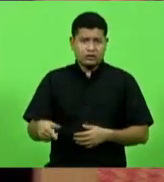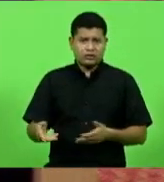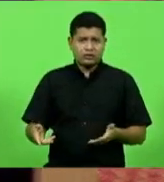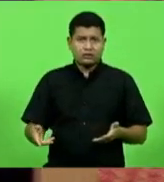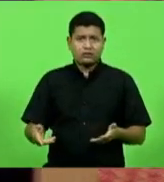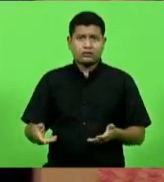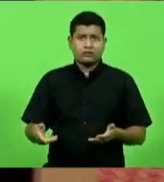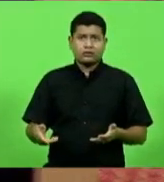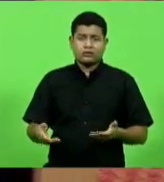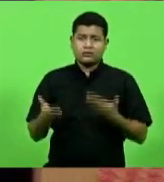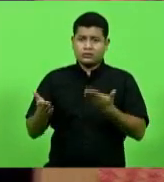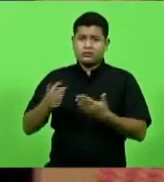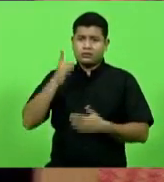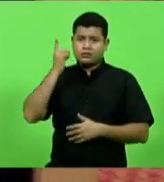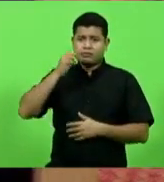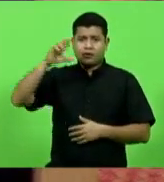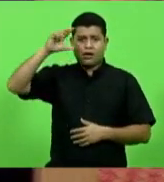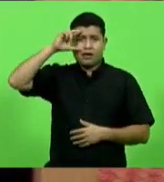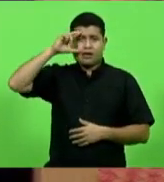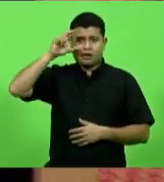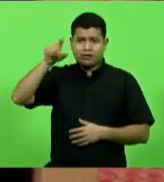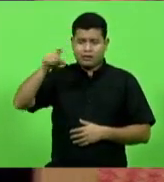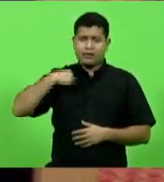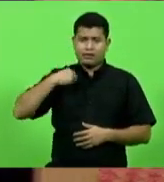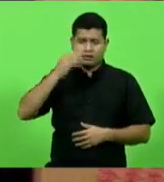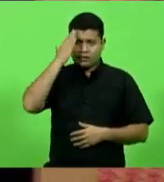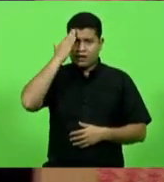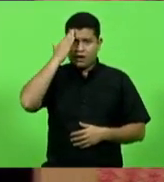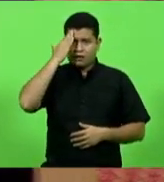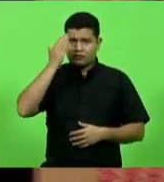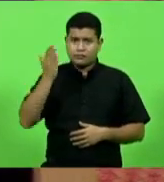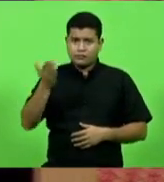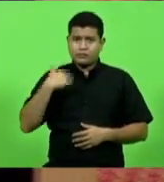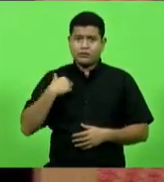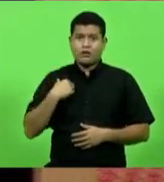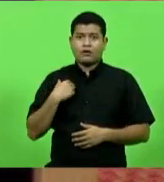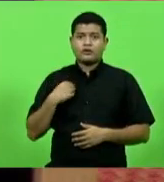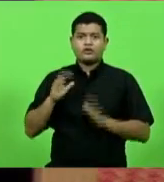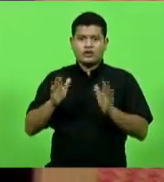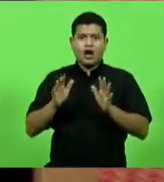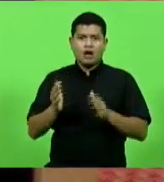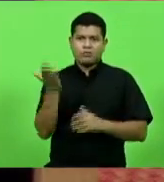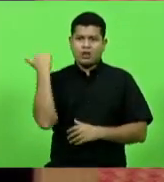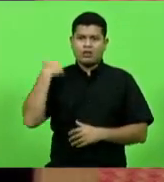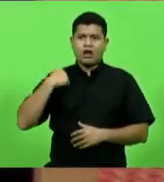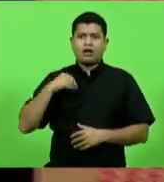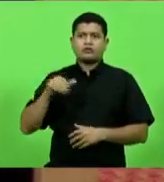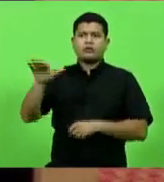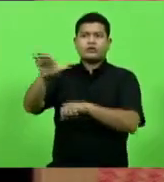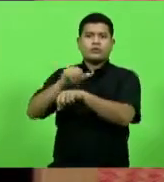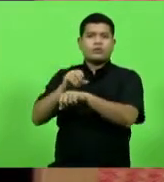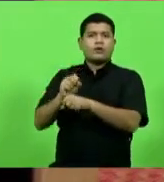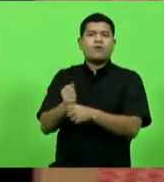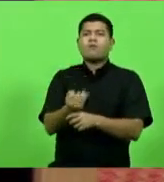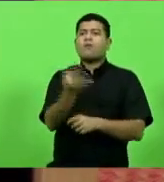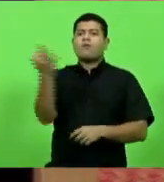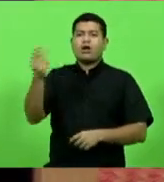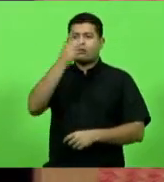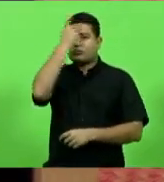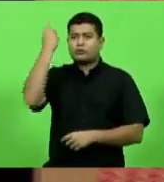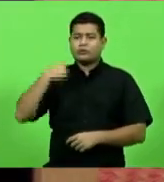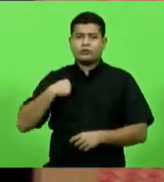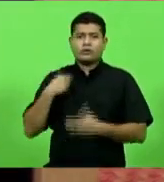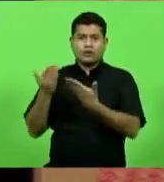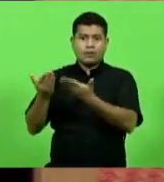deputado Alba é da justiça, acompanha, foi intimar quantas pessoas e sabe o trauma de uma pessoa sendo